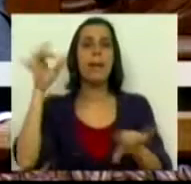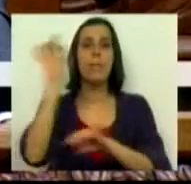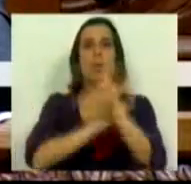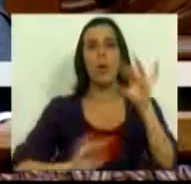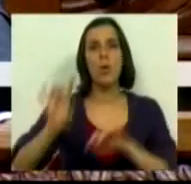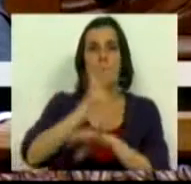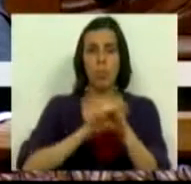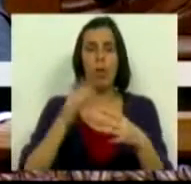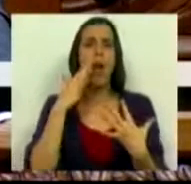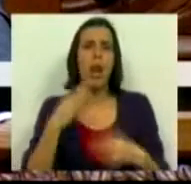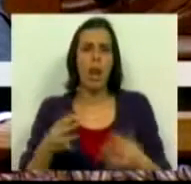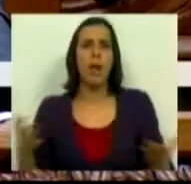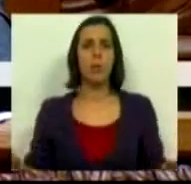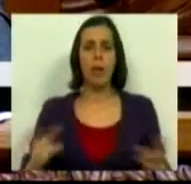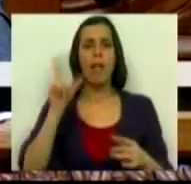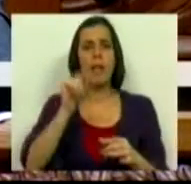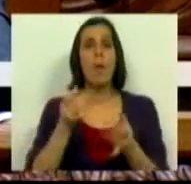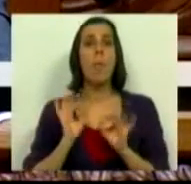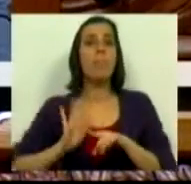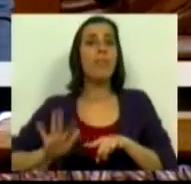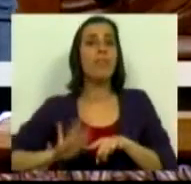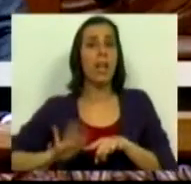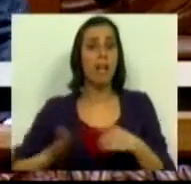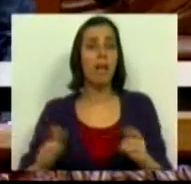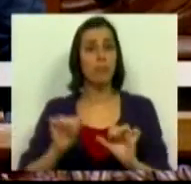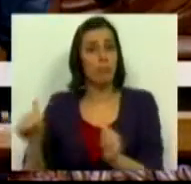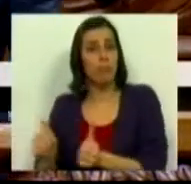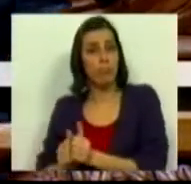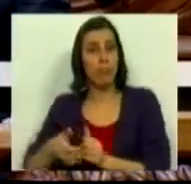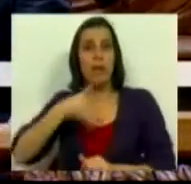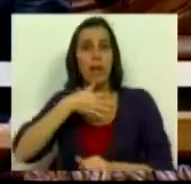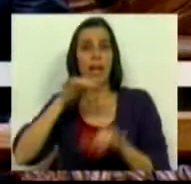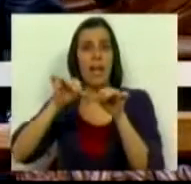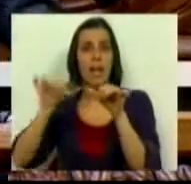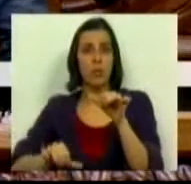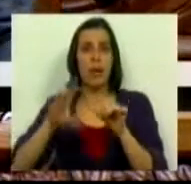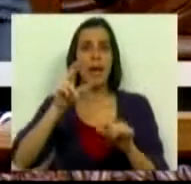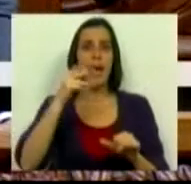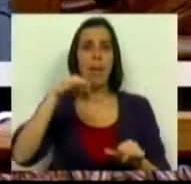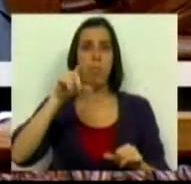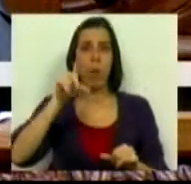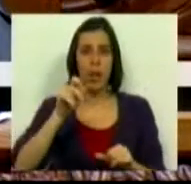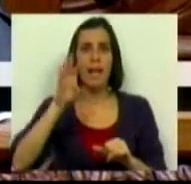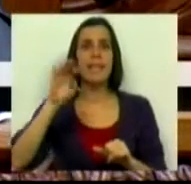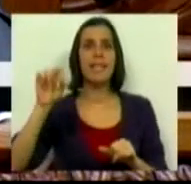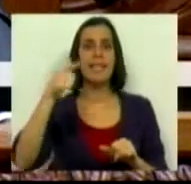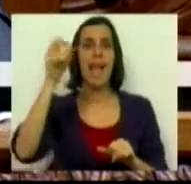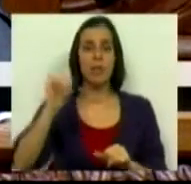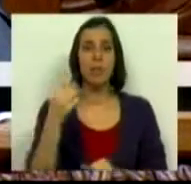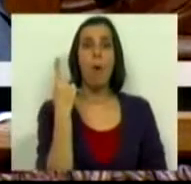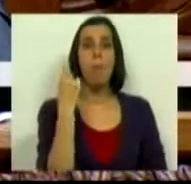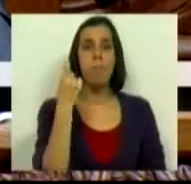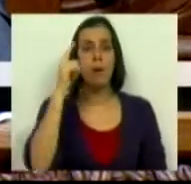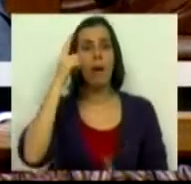Europeu e, naturalmente, o privilégio de ter do seu lado o relator Capola Santos. Portanto, falta